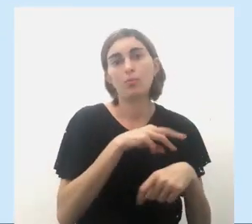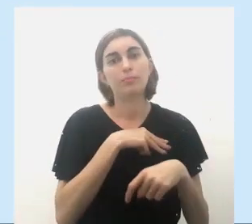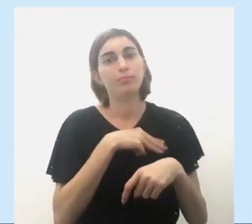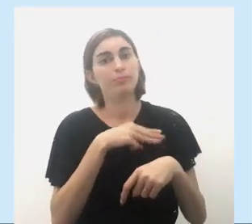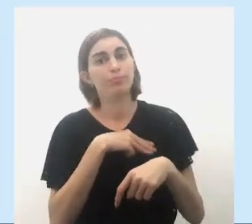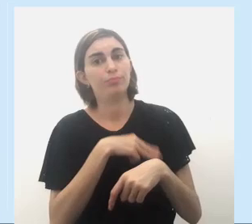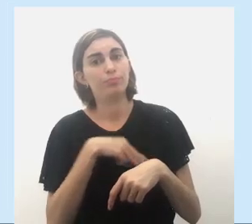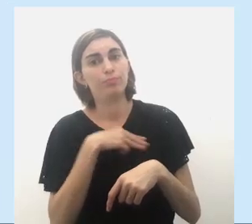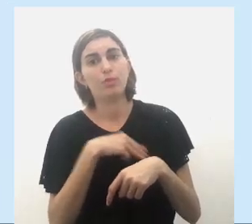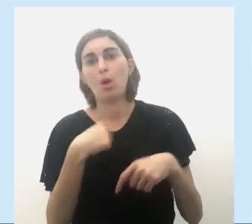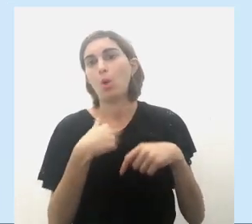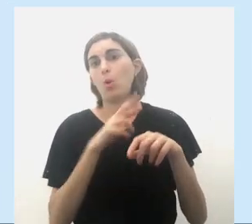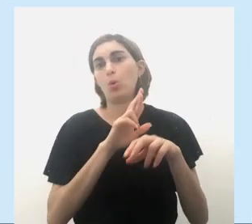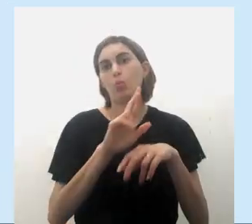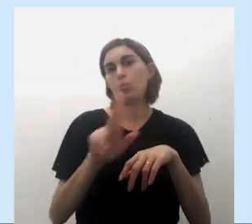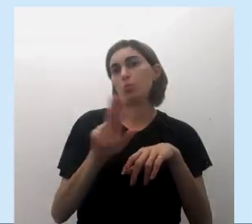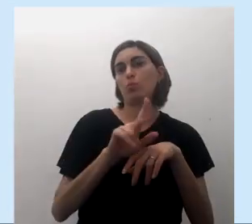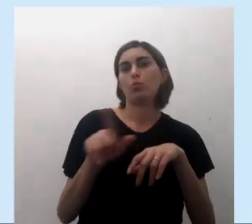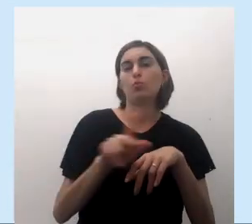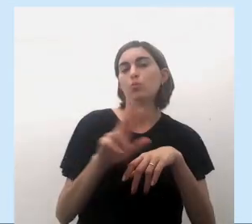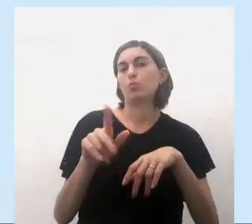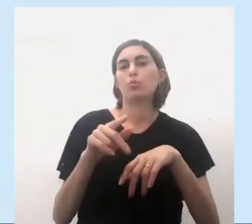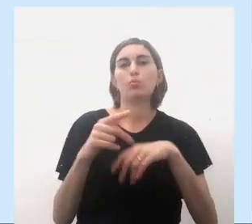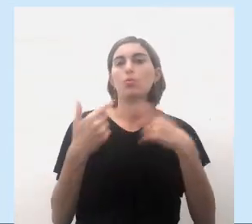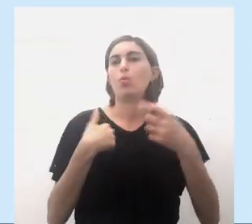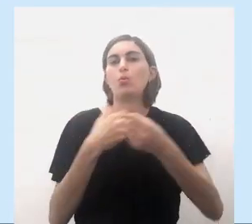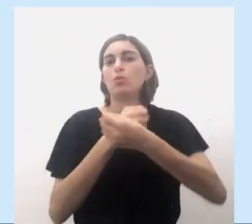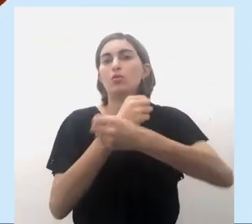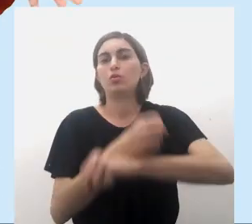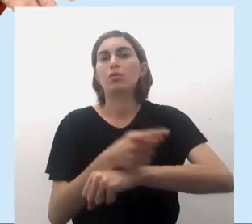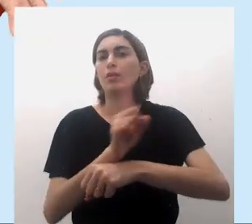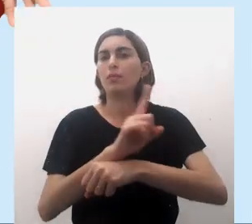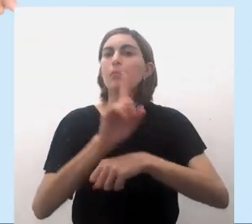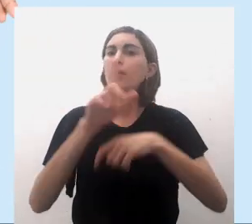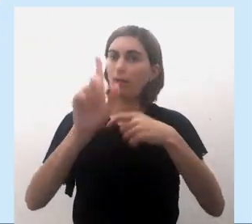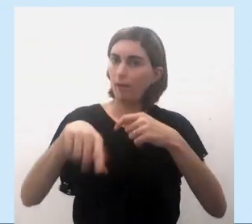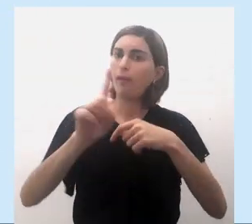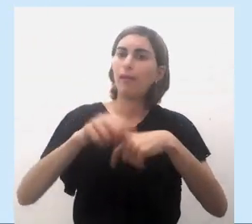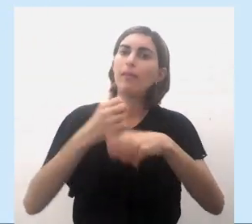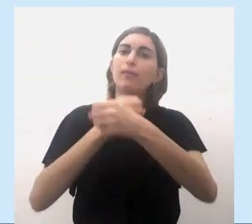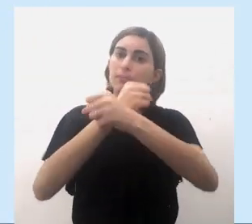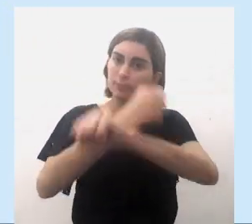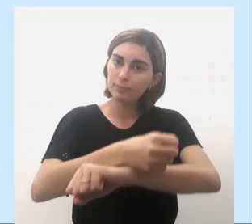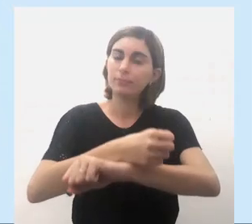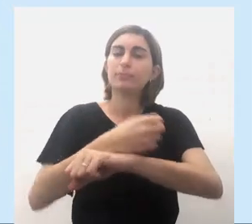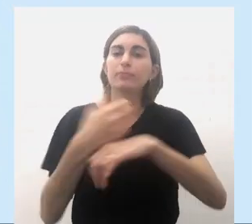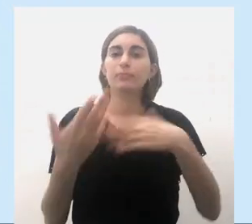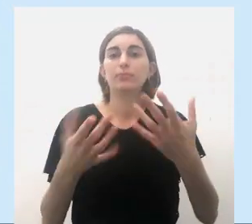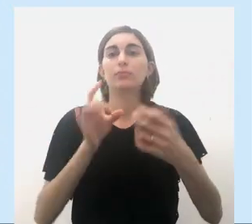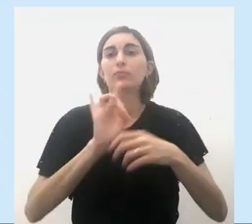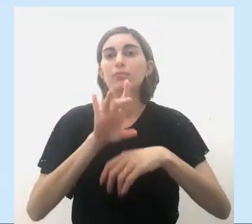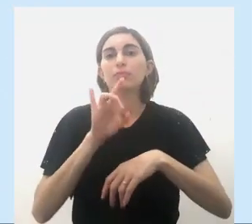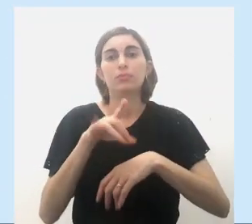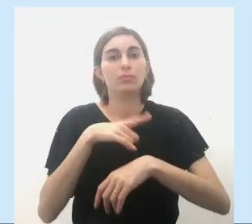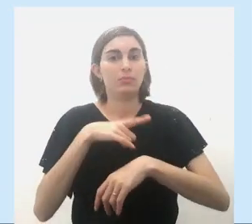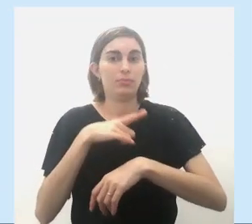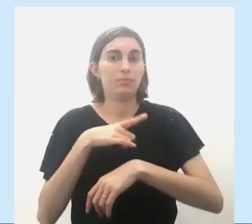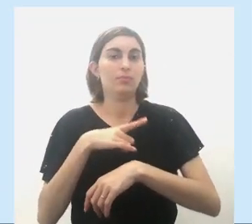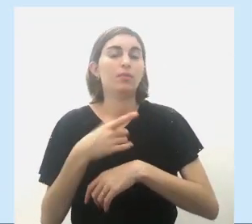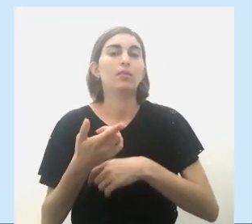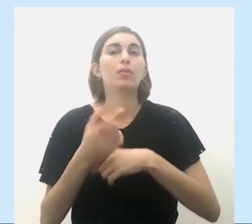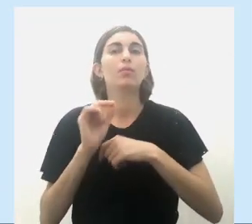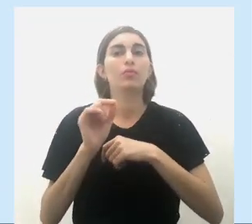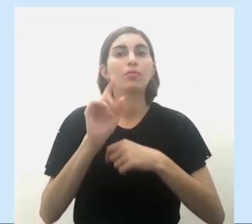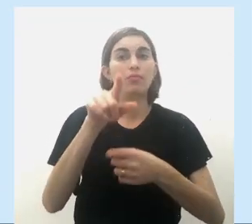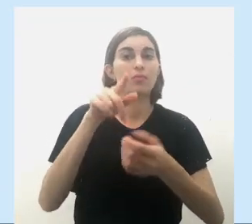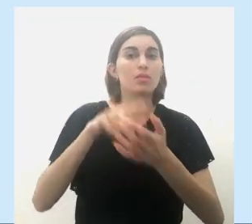missionários. Ah, eu não sou, eu não sou, está sendo escravizado. Só que aí tem, na